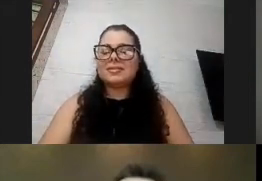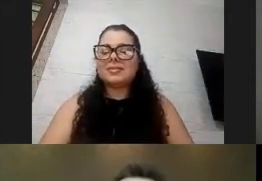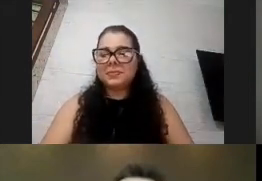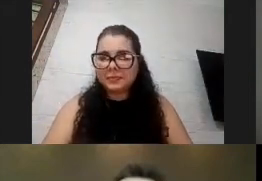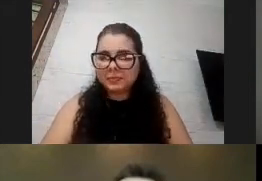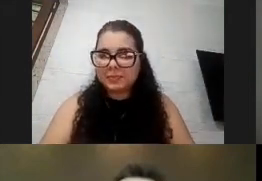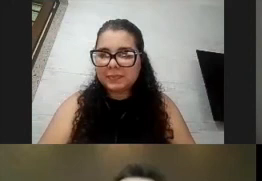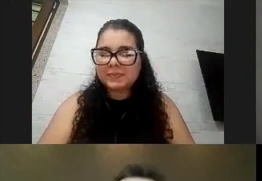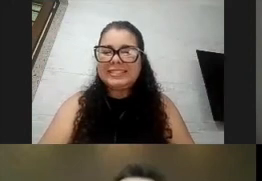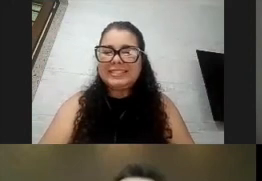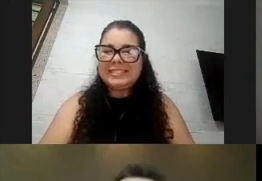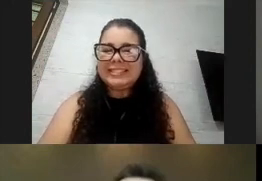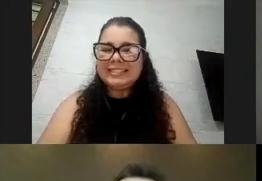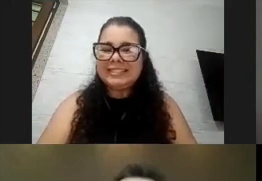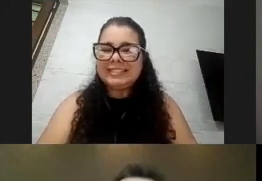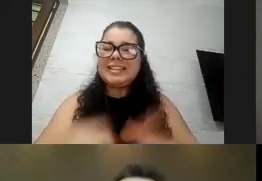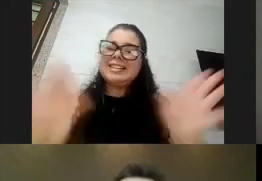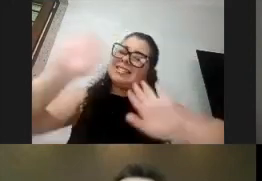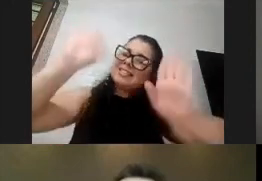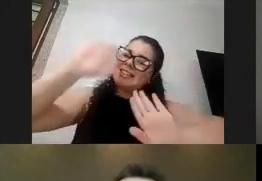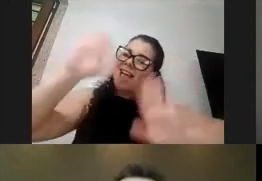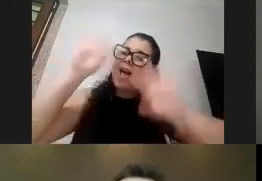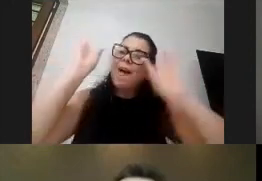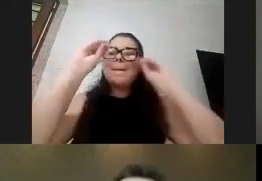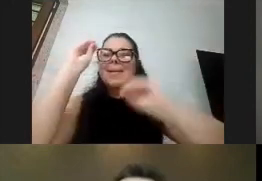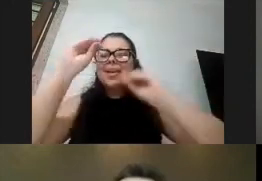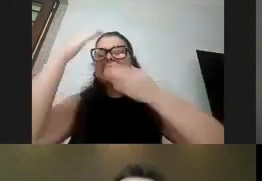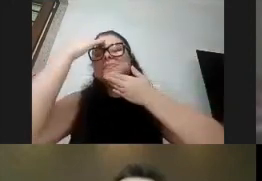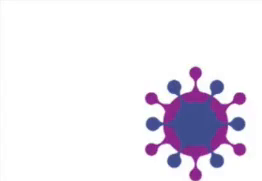tá bom tchau gente um beijo muito obrigada